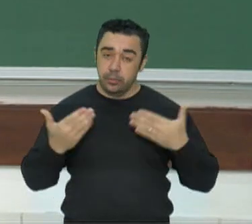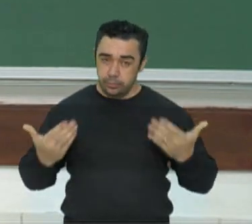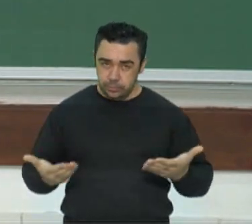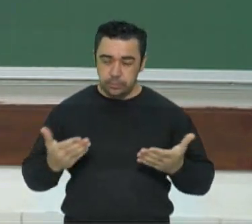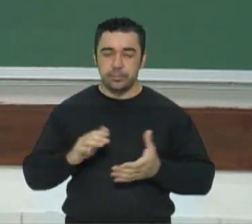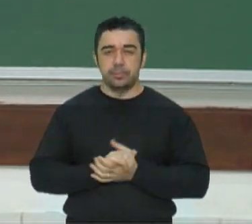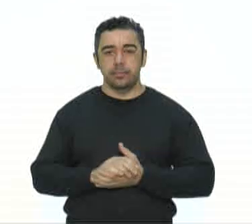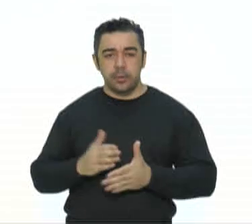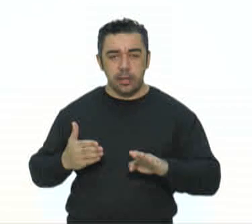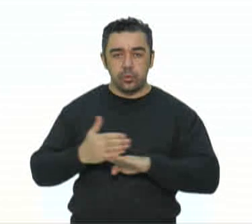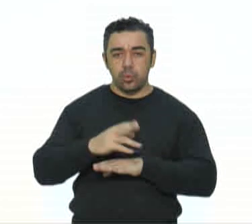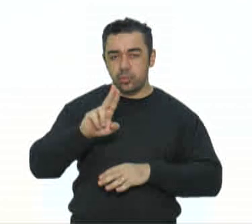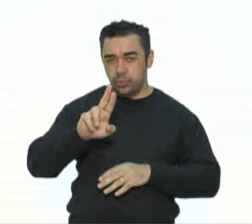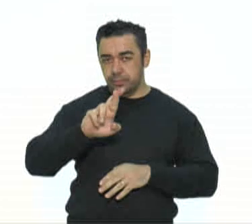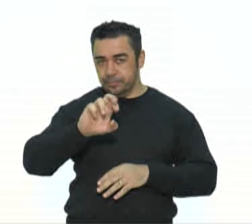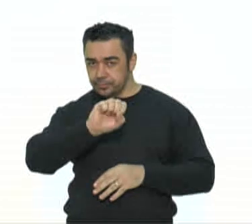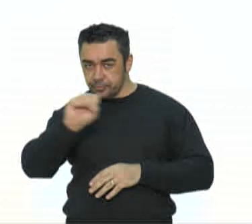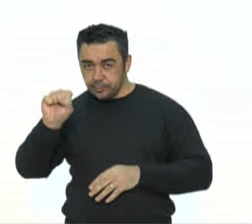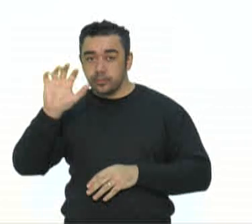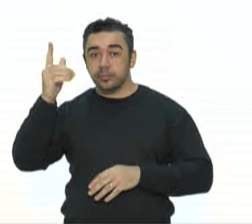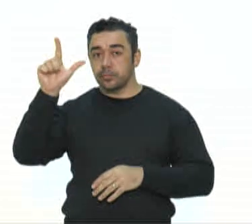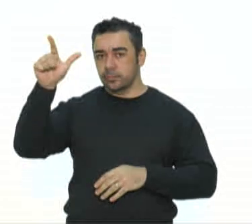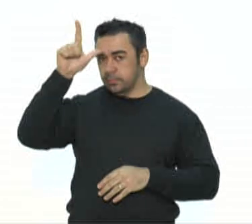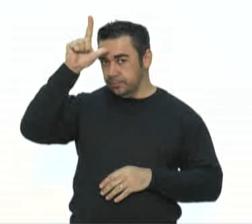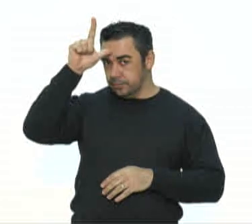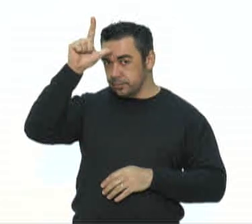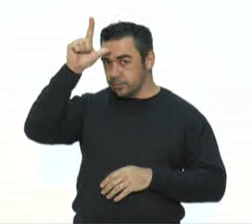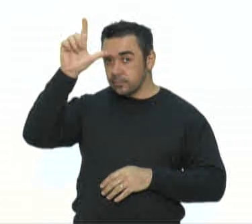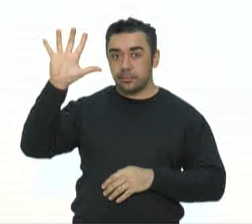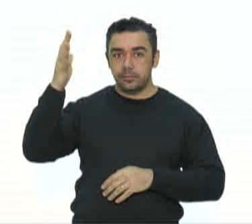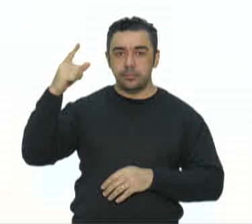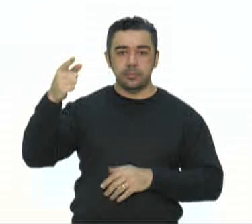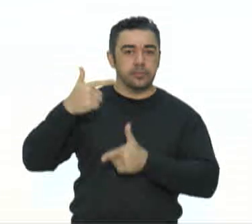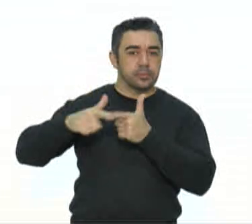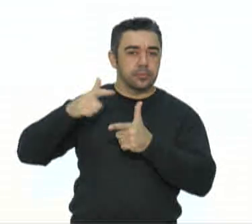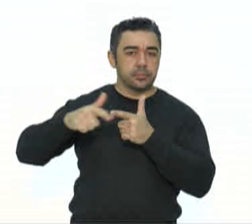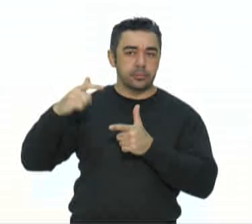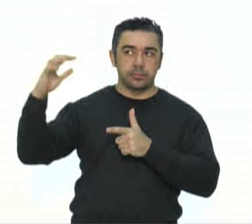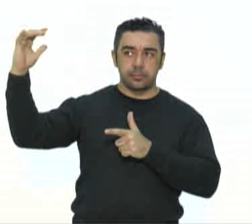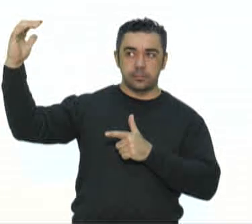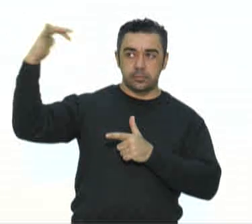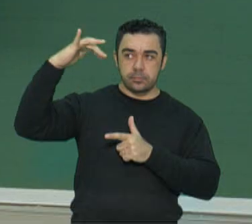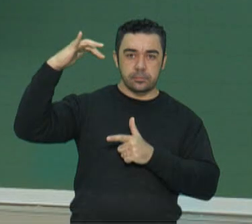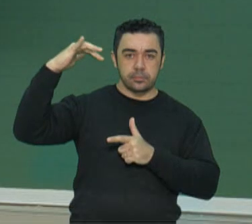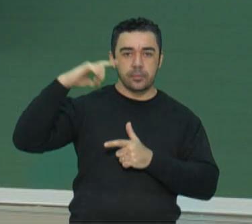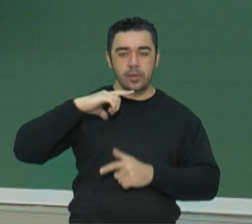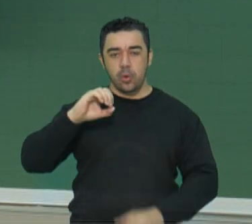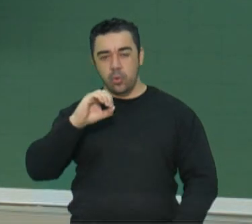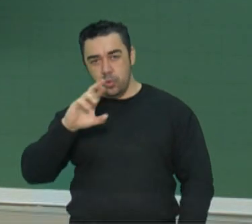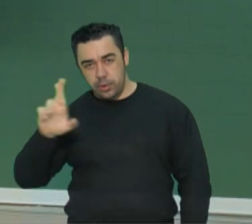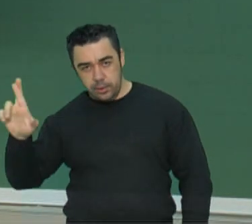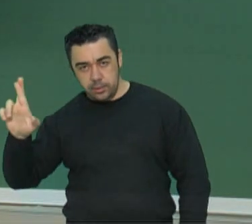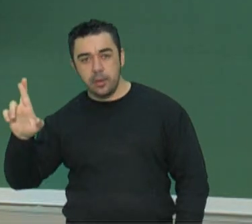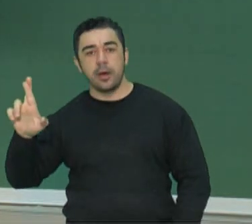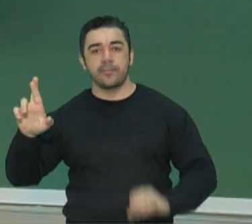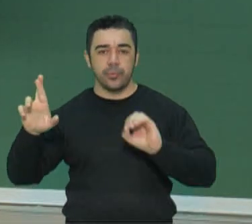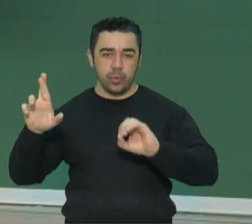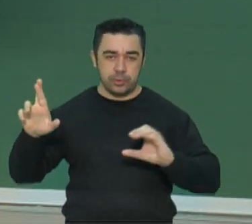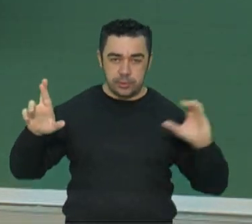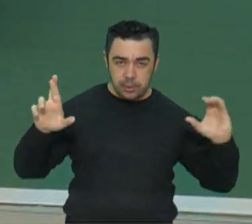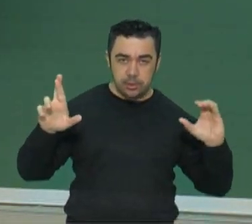da União Soviética, a Alemanha passou a ter duas frentes de batalha. A frente oriental e a frente